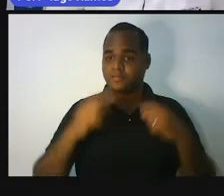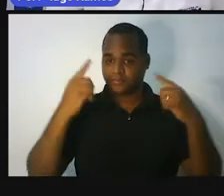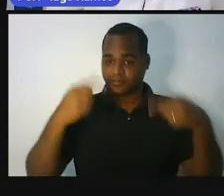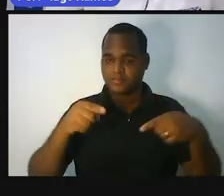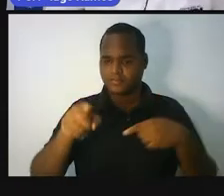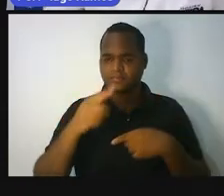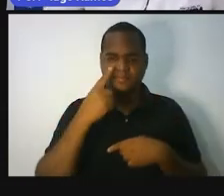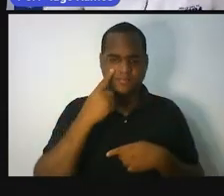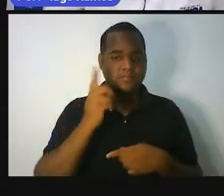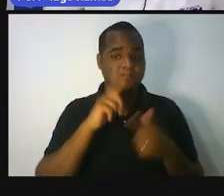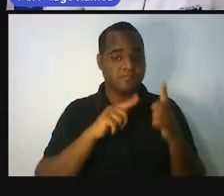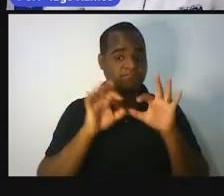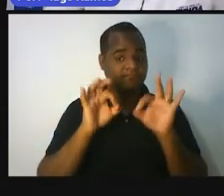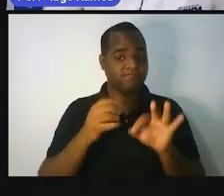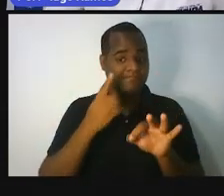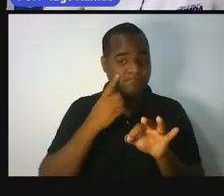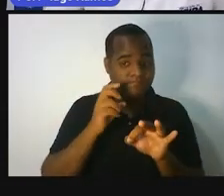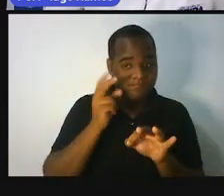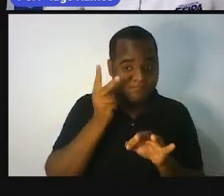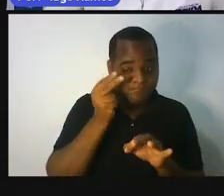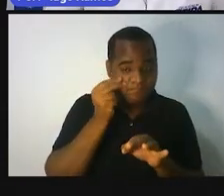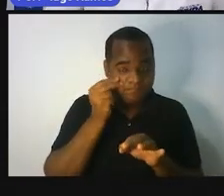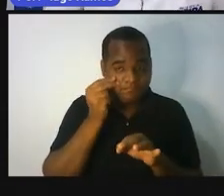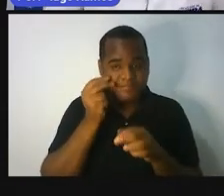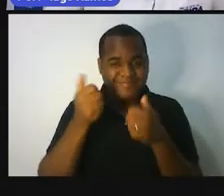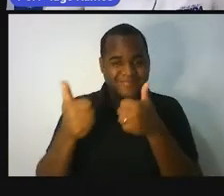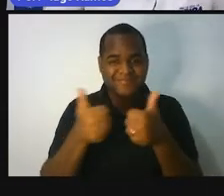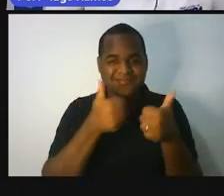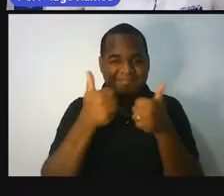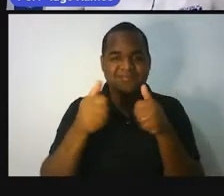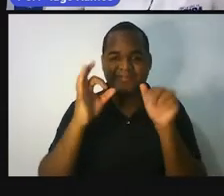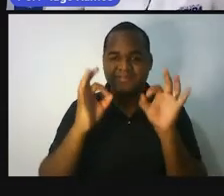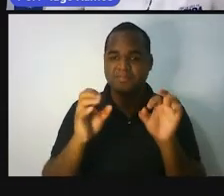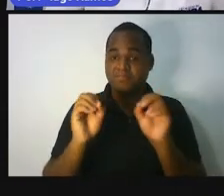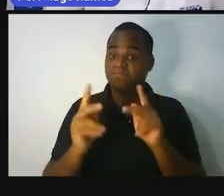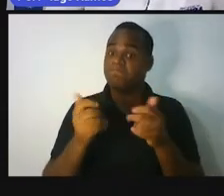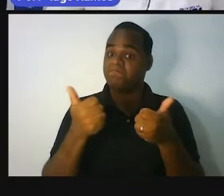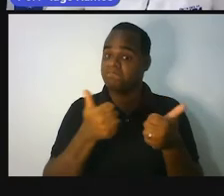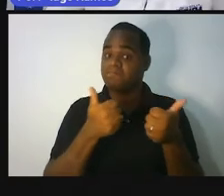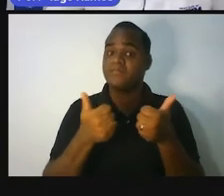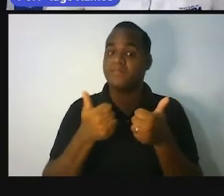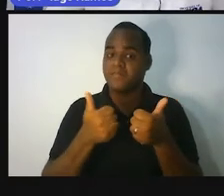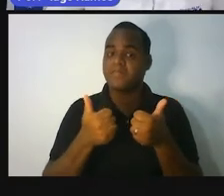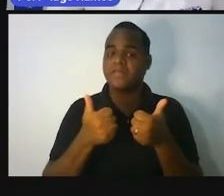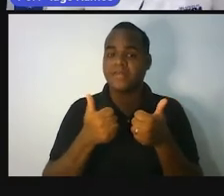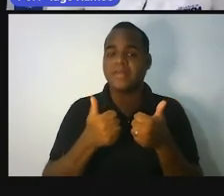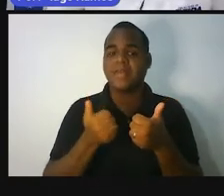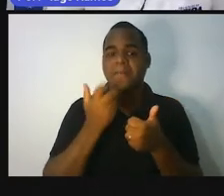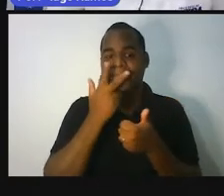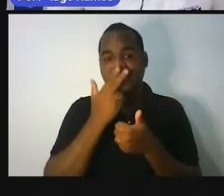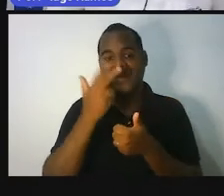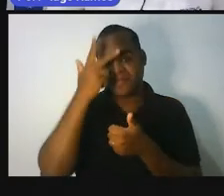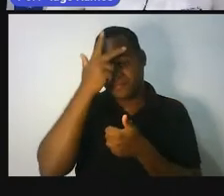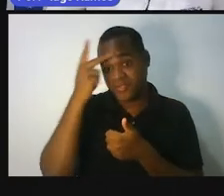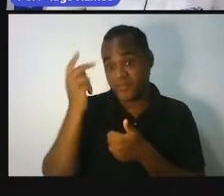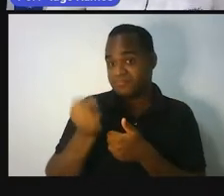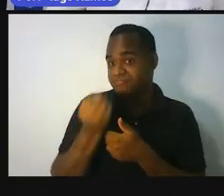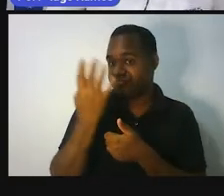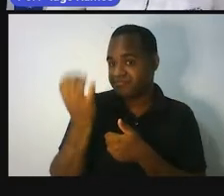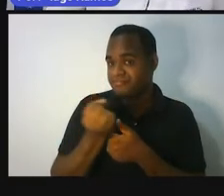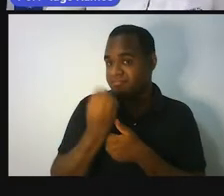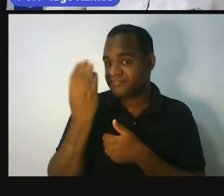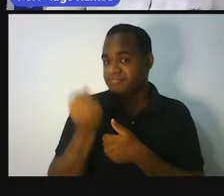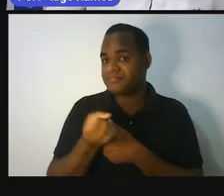olhadinha nisso daí. Certo? Belezinha? É, gente. É muitas pessoas. Na casa dos